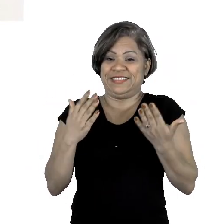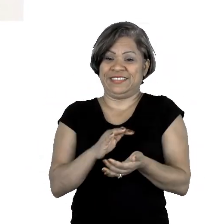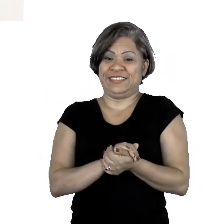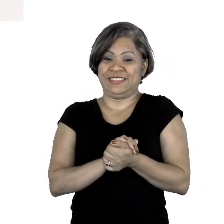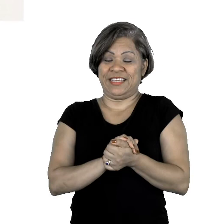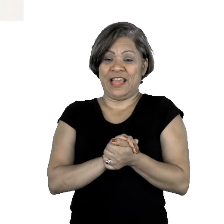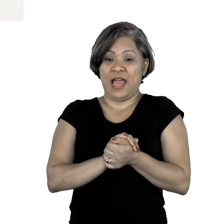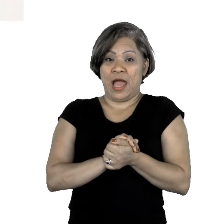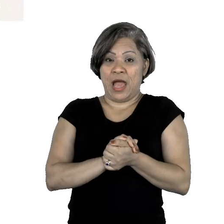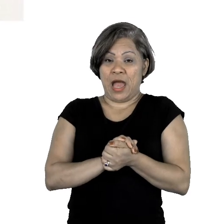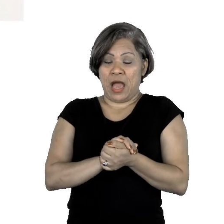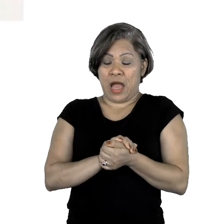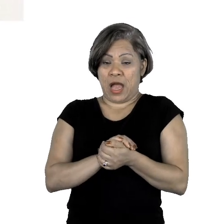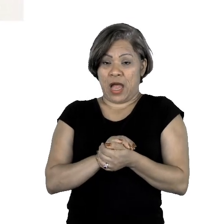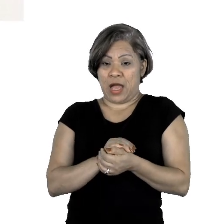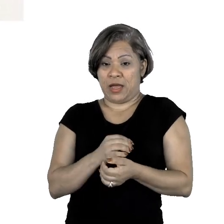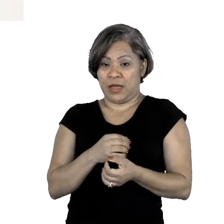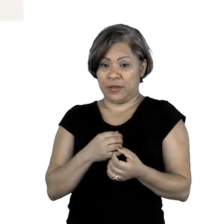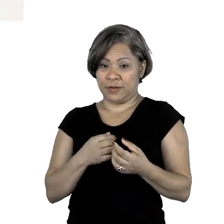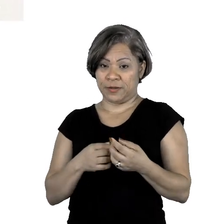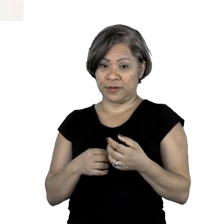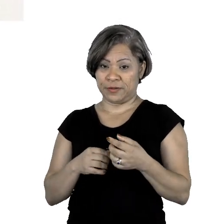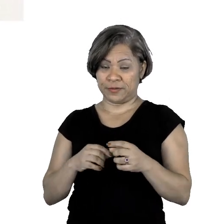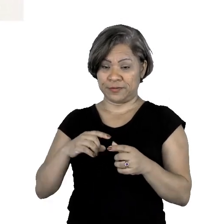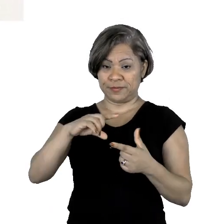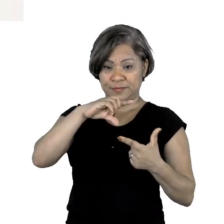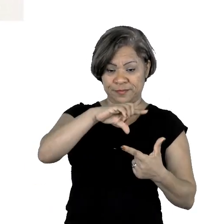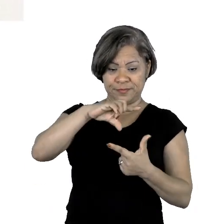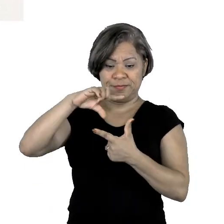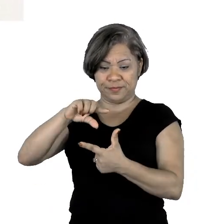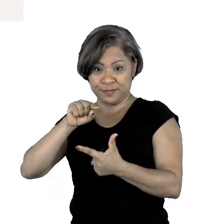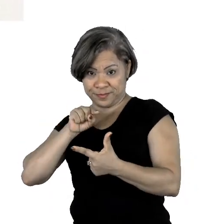quadrinho, smack. O que ela fez?